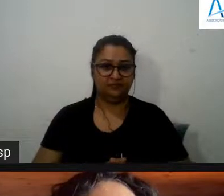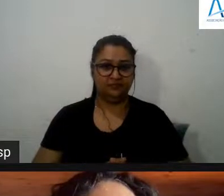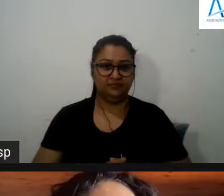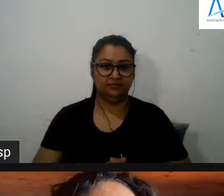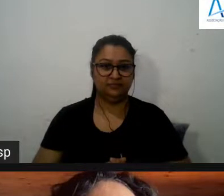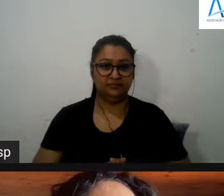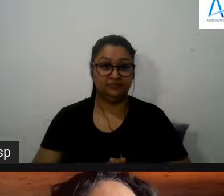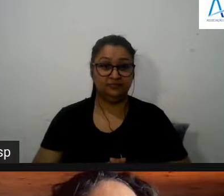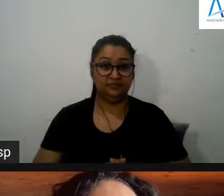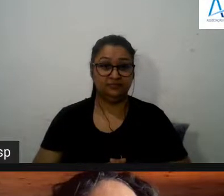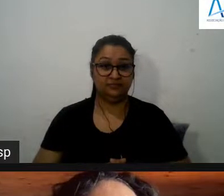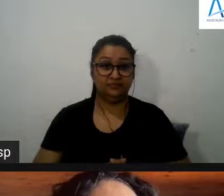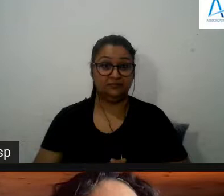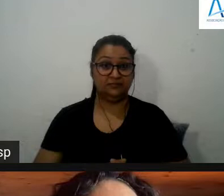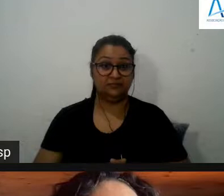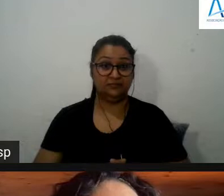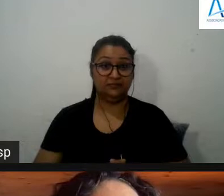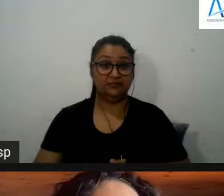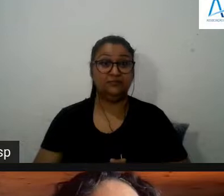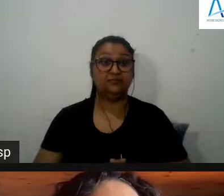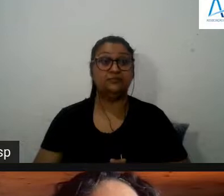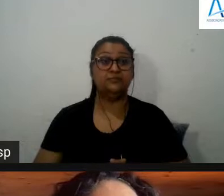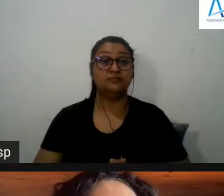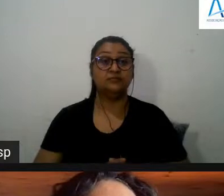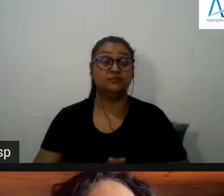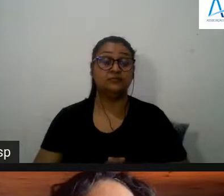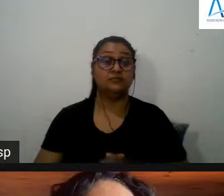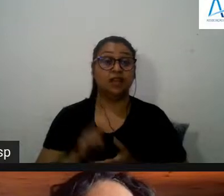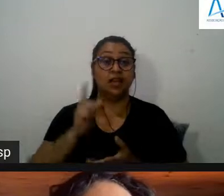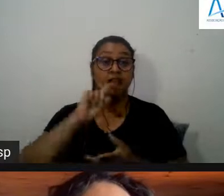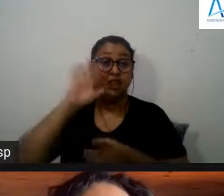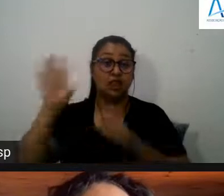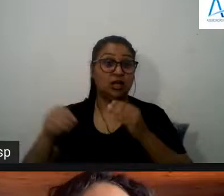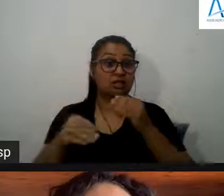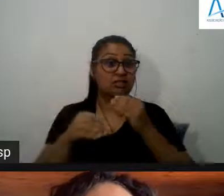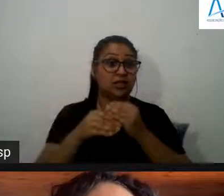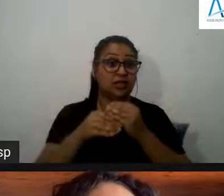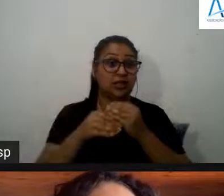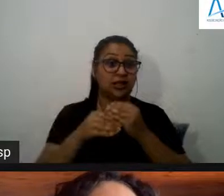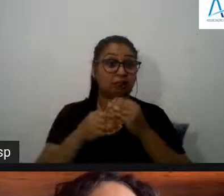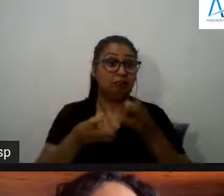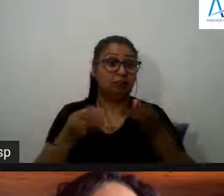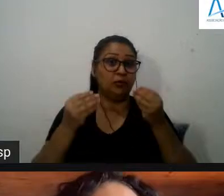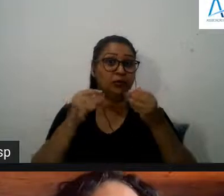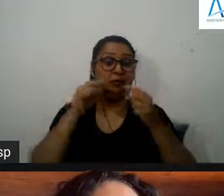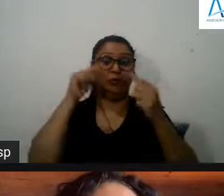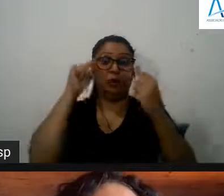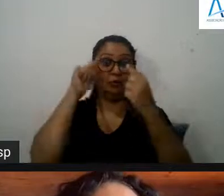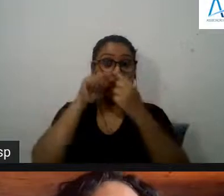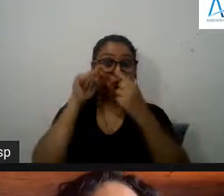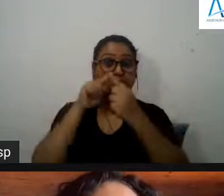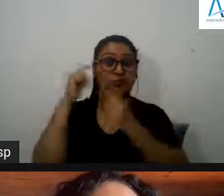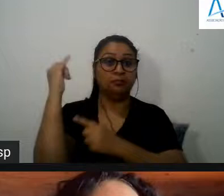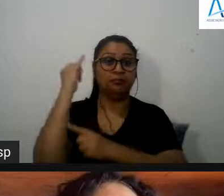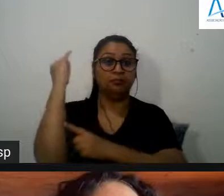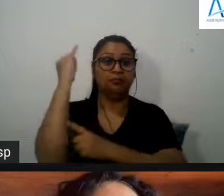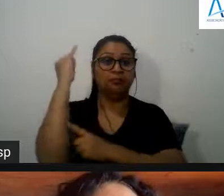não sei se eu não iria acrescentar muito porque eu acho que aqui o ponto importante é esta questão de